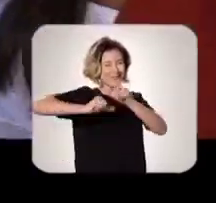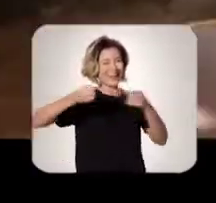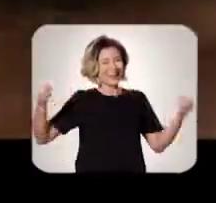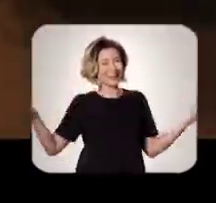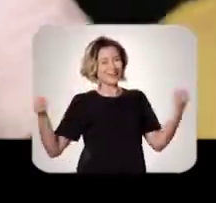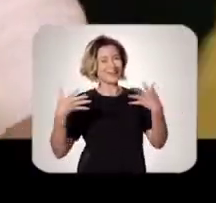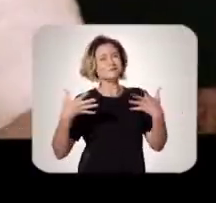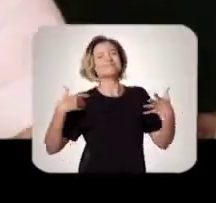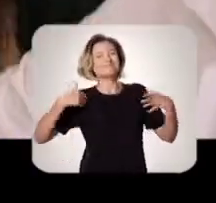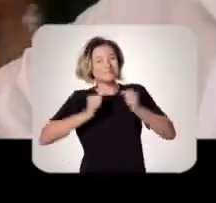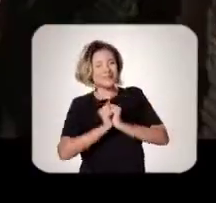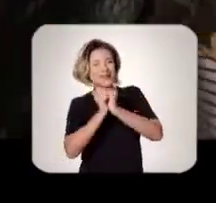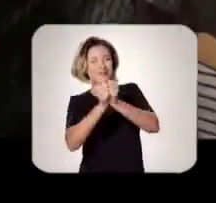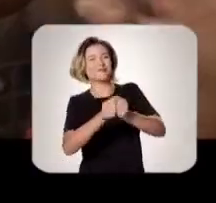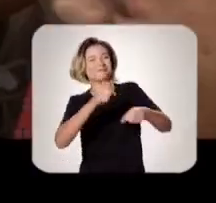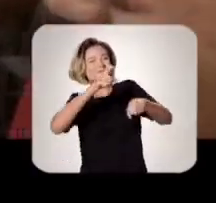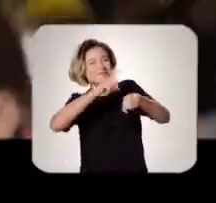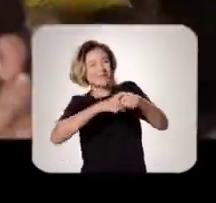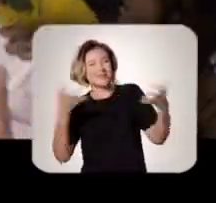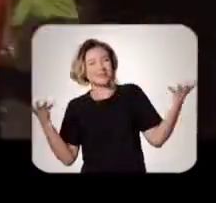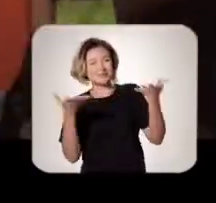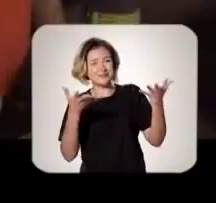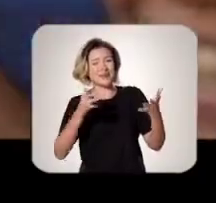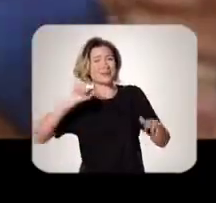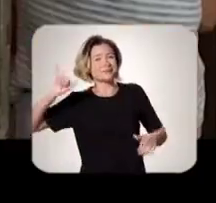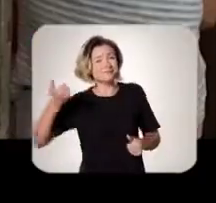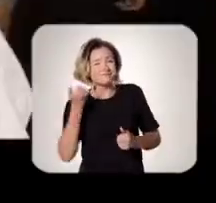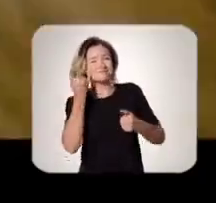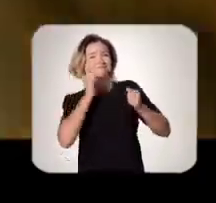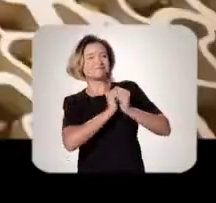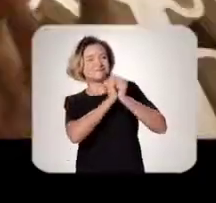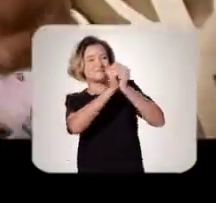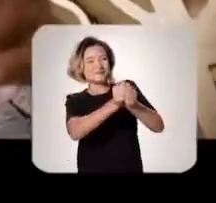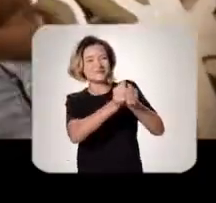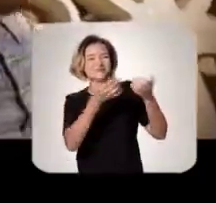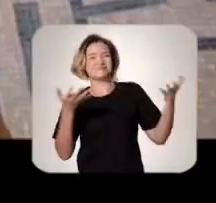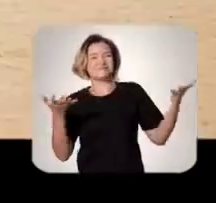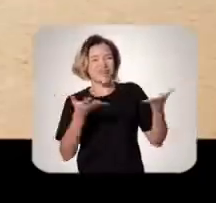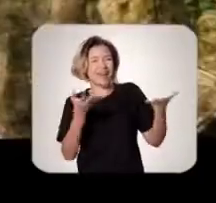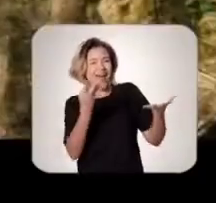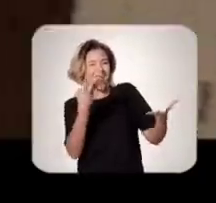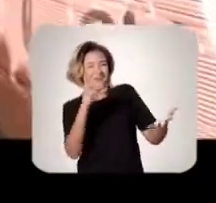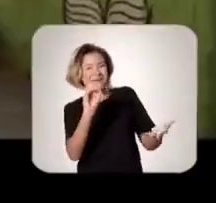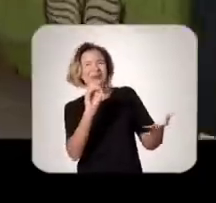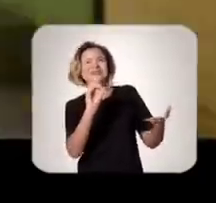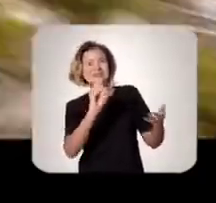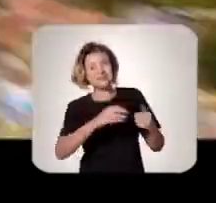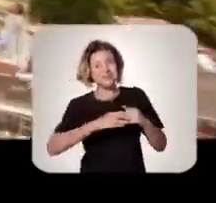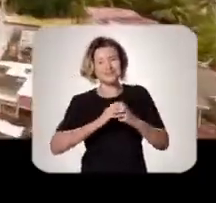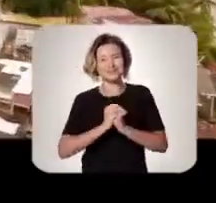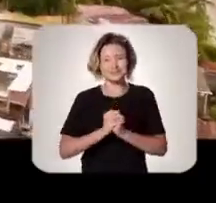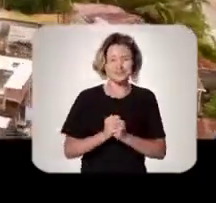renova Eu tô com o João Chegou a hora É João Campos É 40